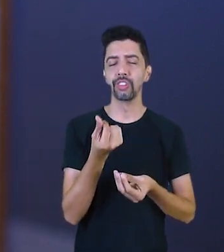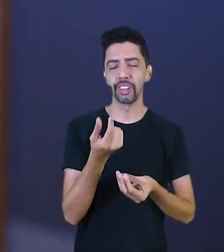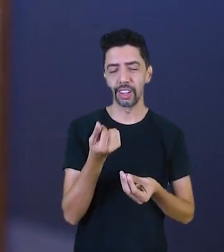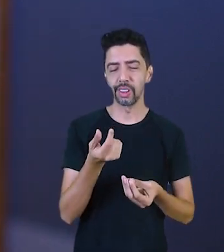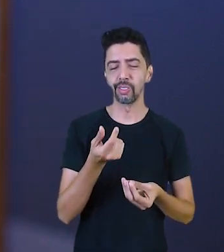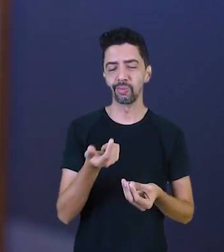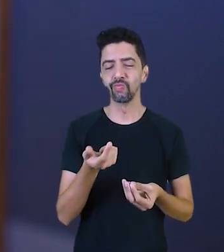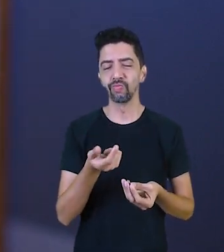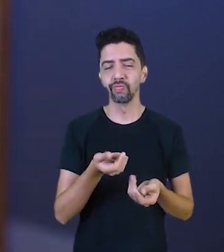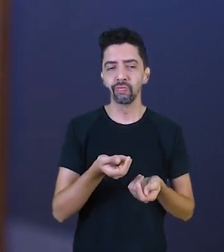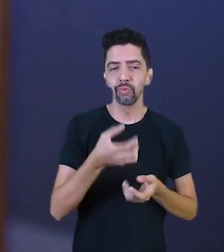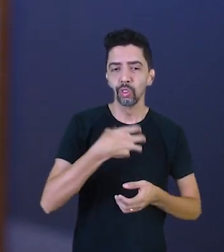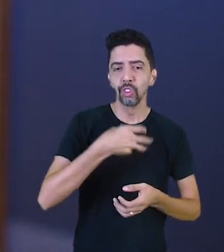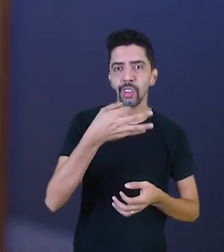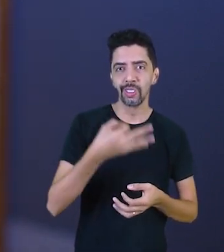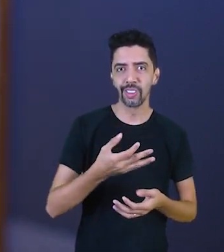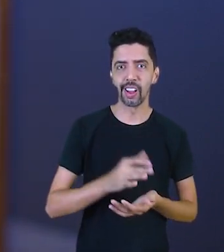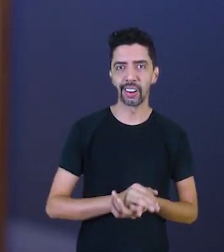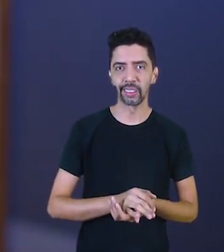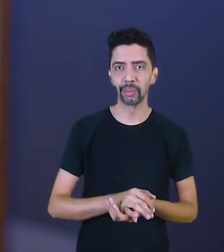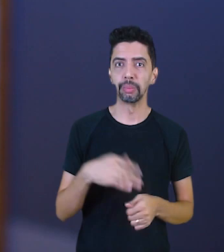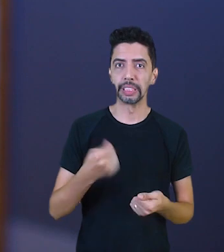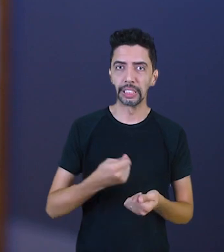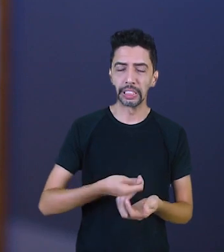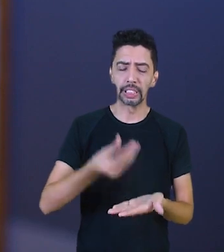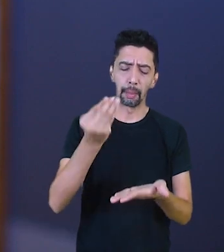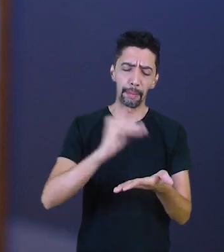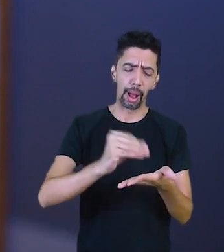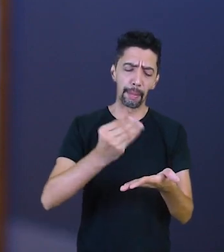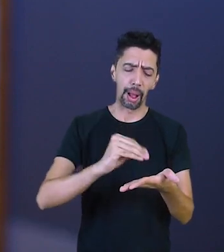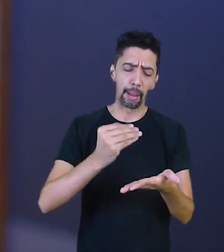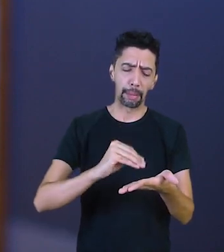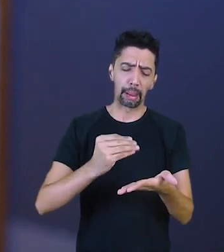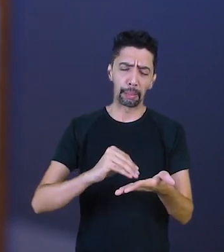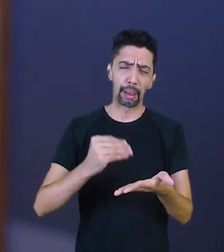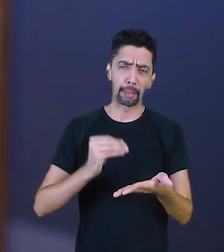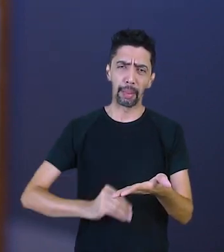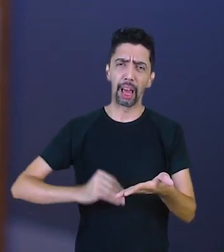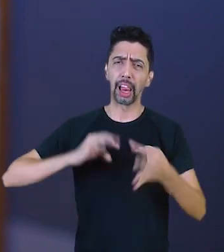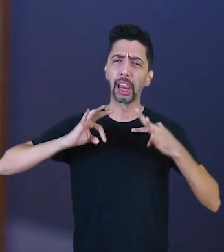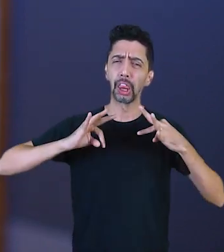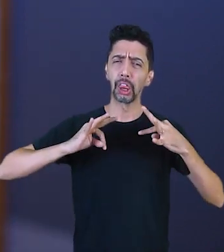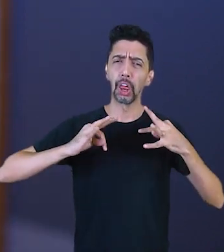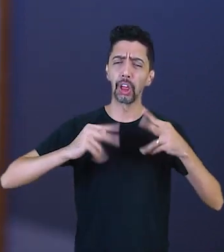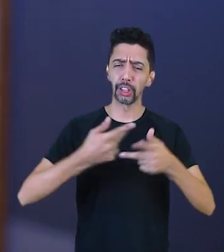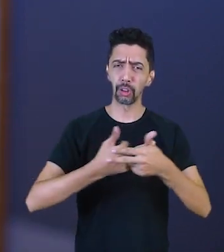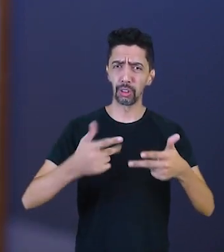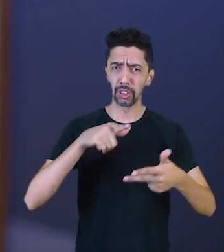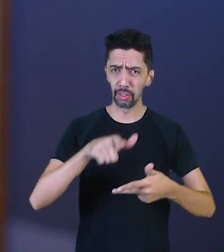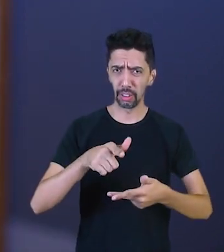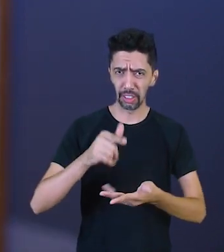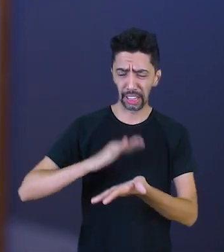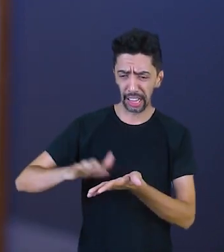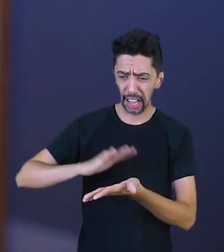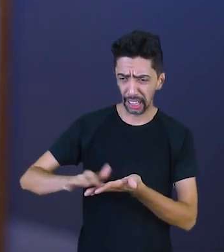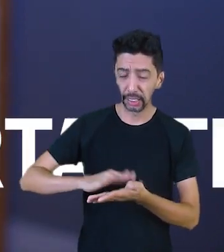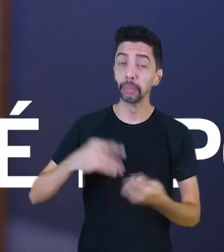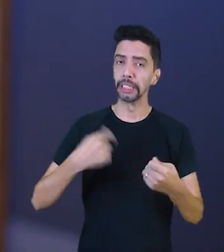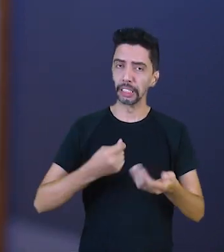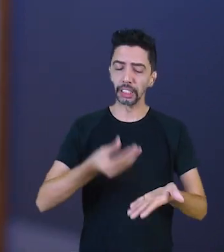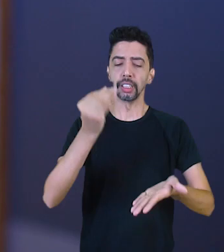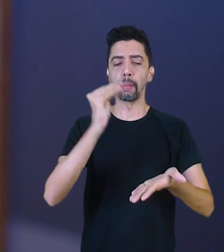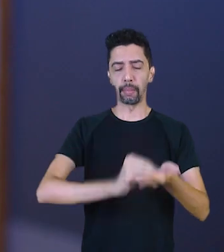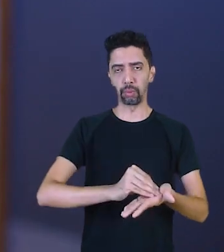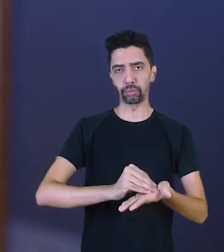Não podemos omitir absolutamente nada. Cada centavo é importante para que você tenha um levantamento